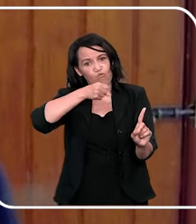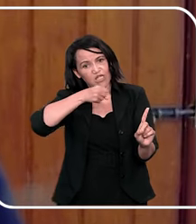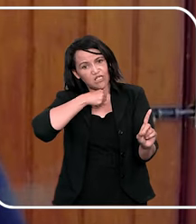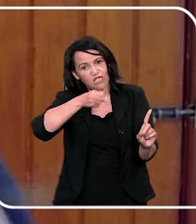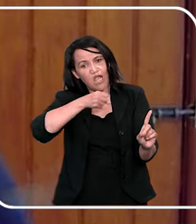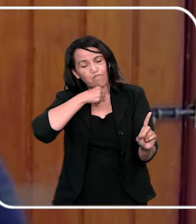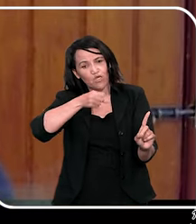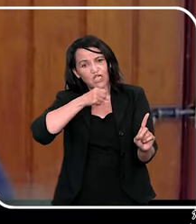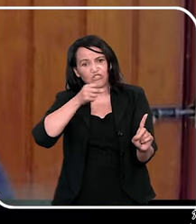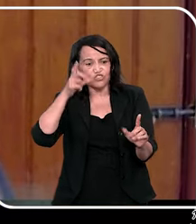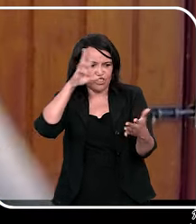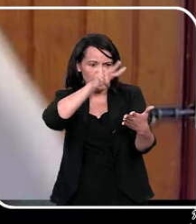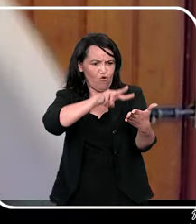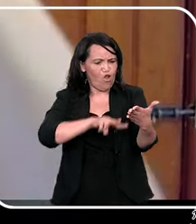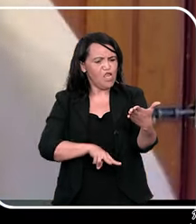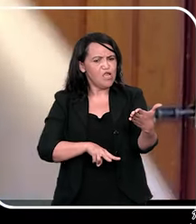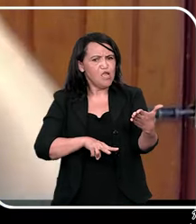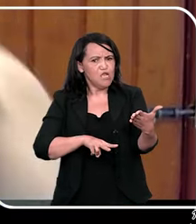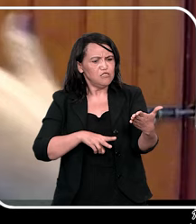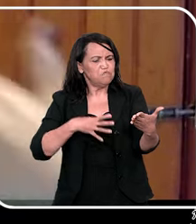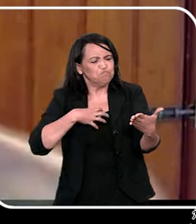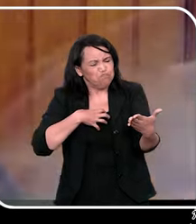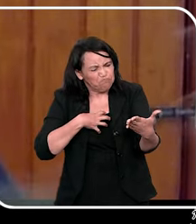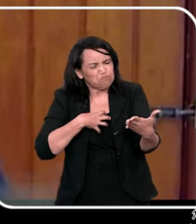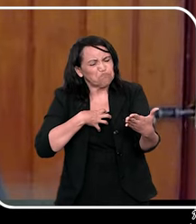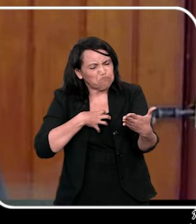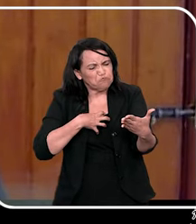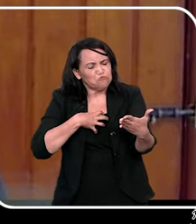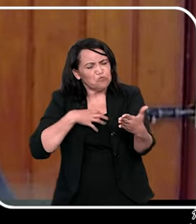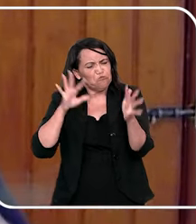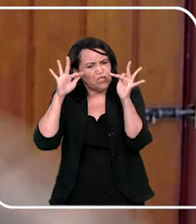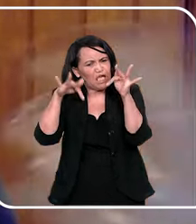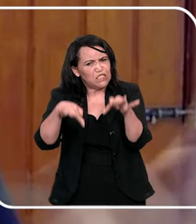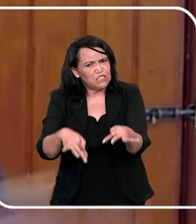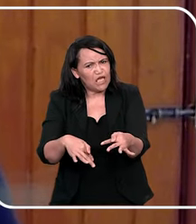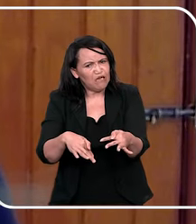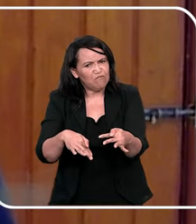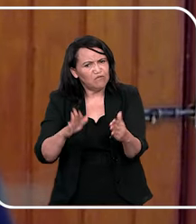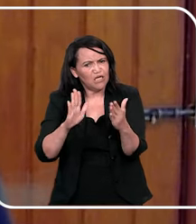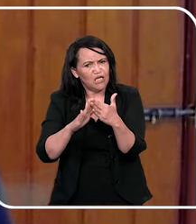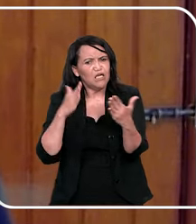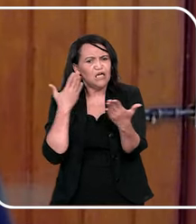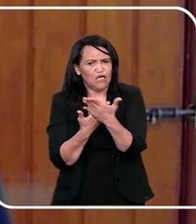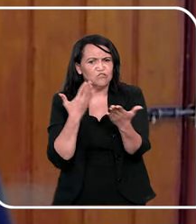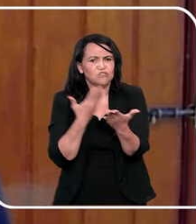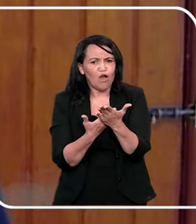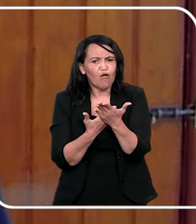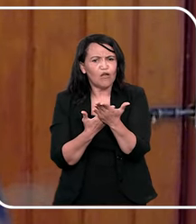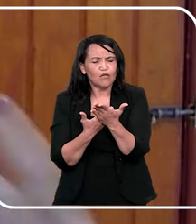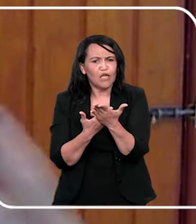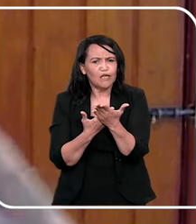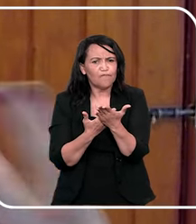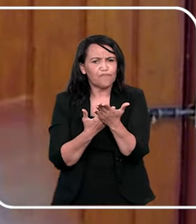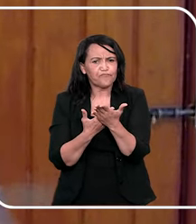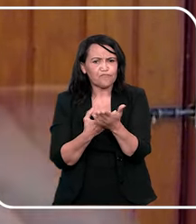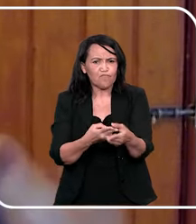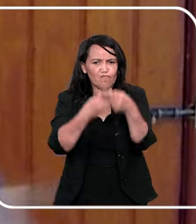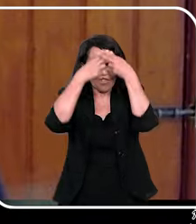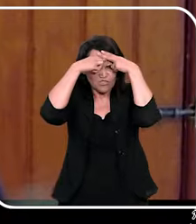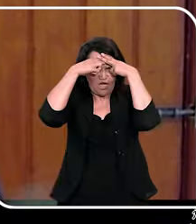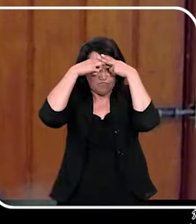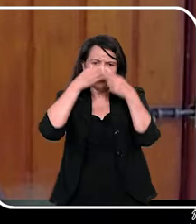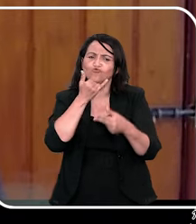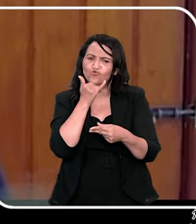uma reportagem na época que eu li dela que me tocou muito, é que quando terminava as aulas, desculpa gente, se eu tocar o